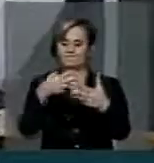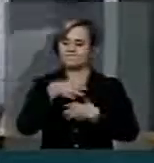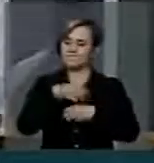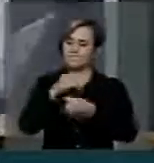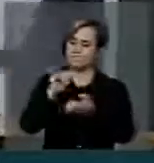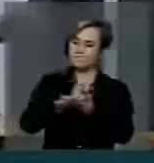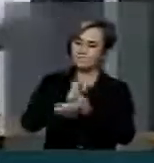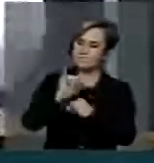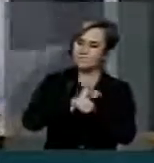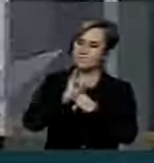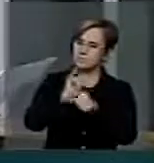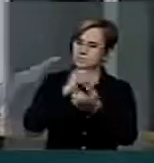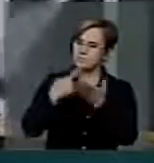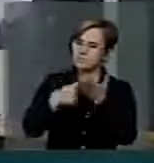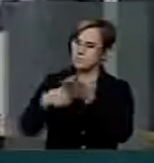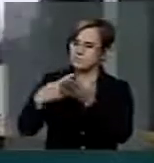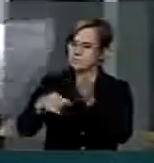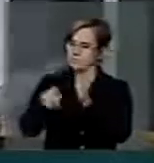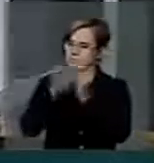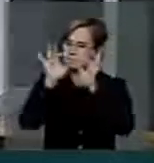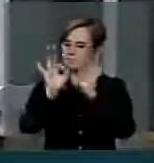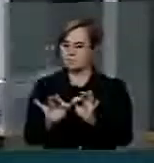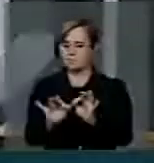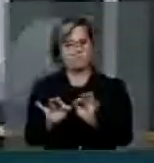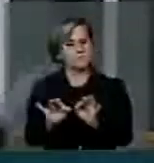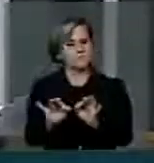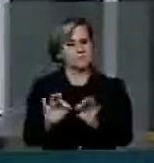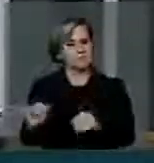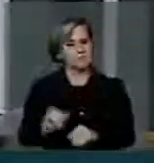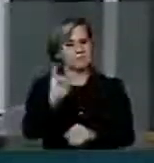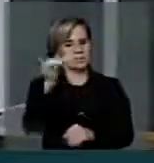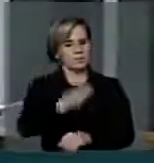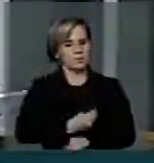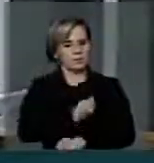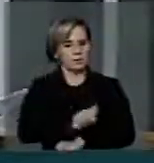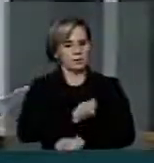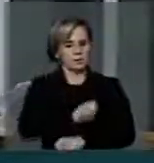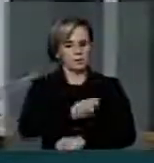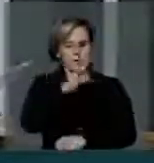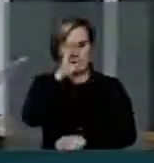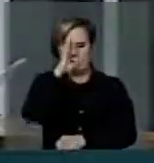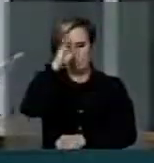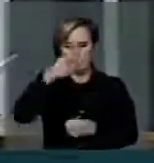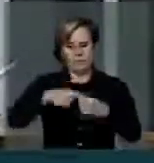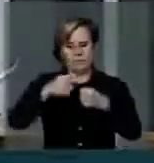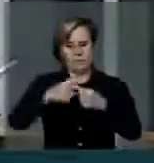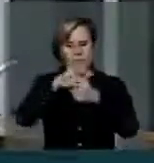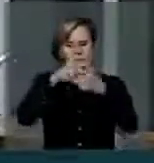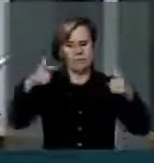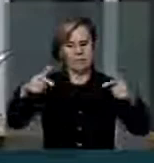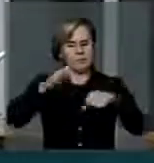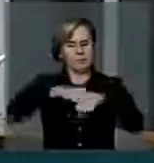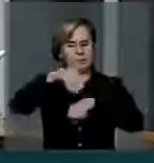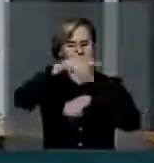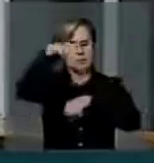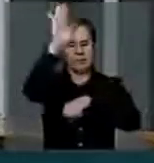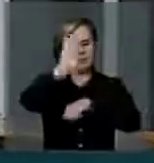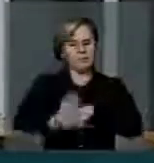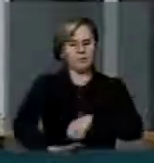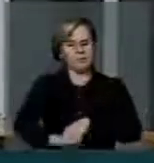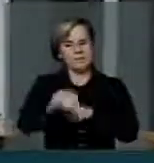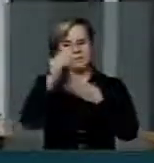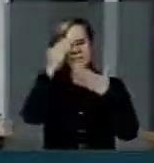o problema estrutural e estratégico da vida, sobretudo, das grandes cidades brasileiras. Será isso, senhor presidente? Muito obrigada.